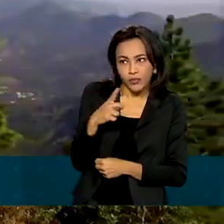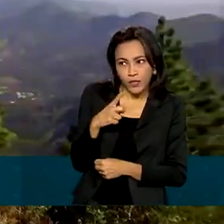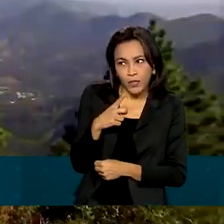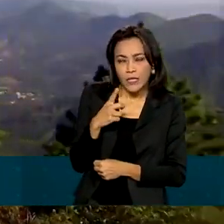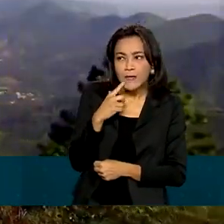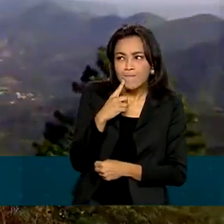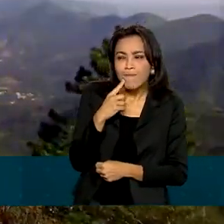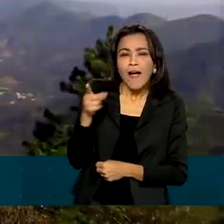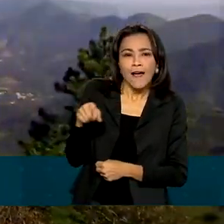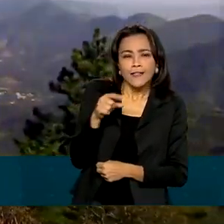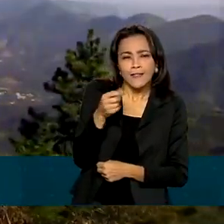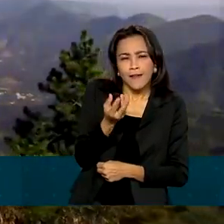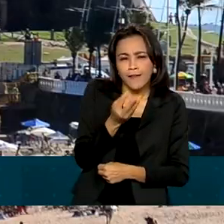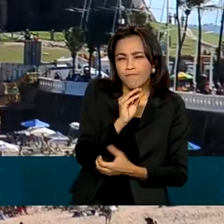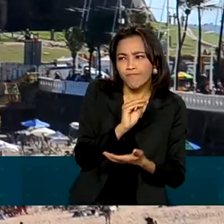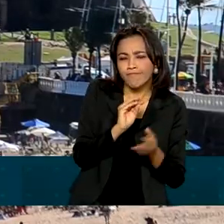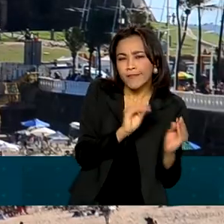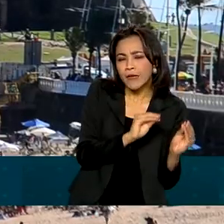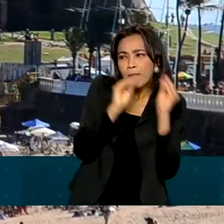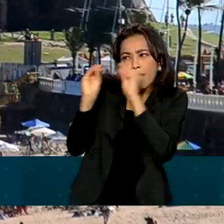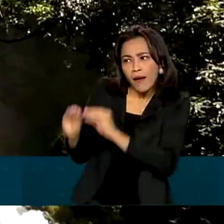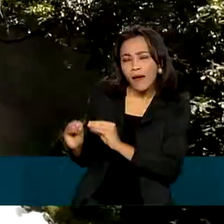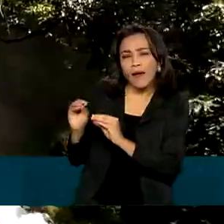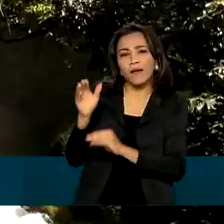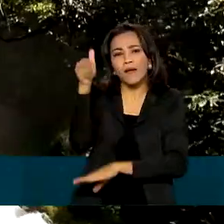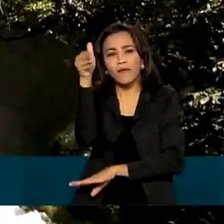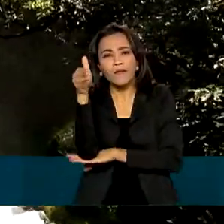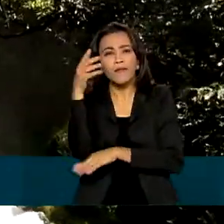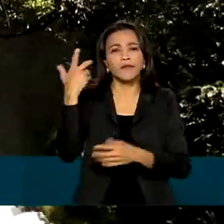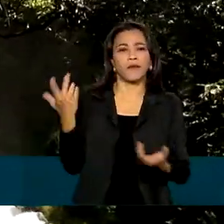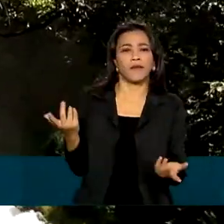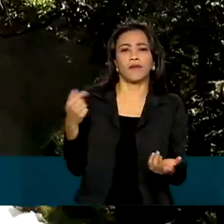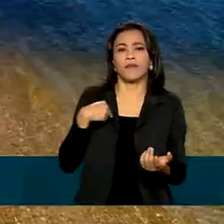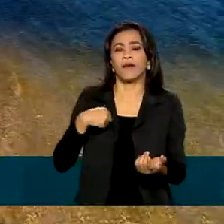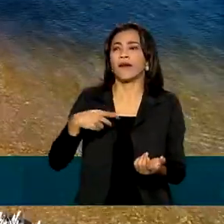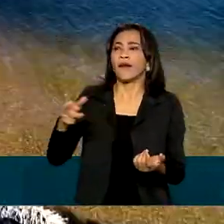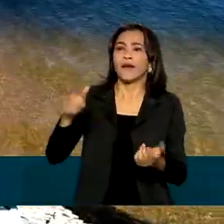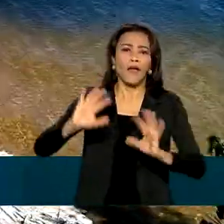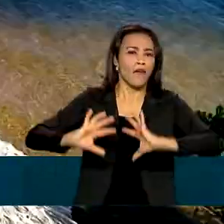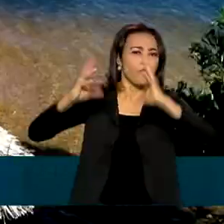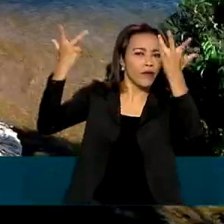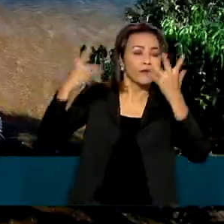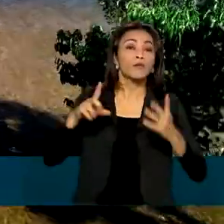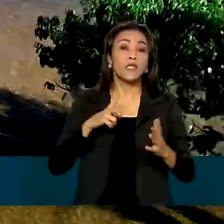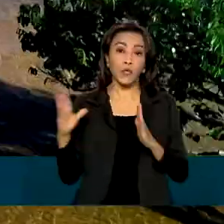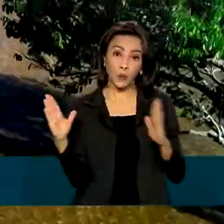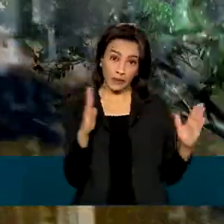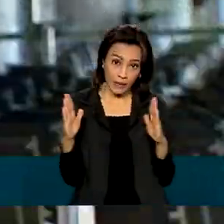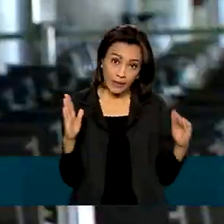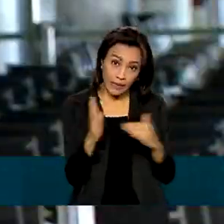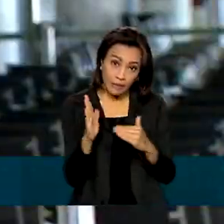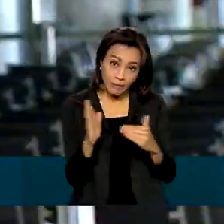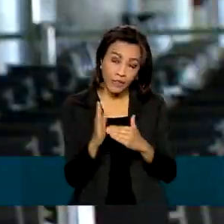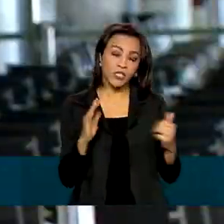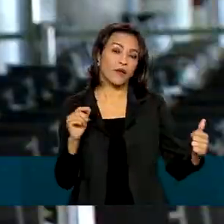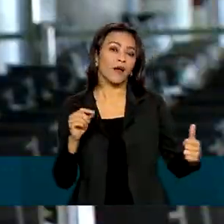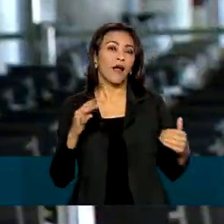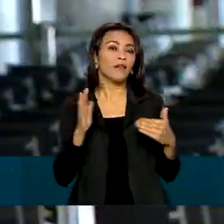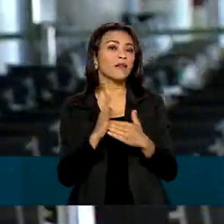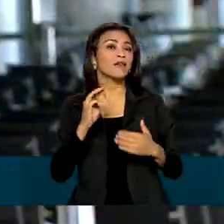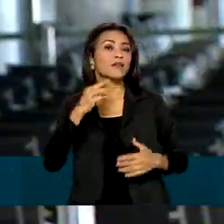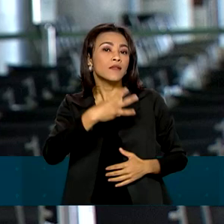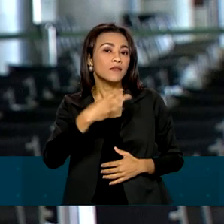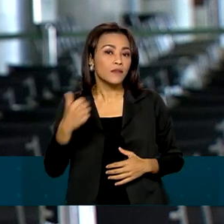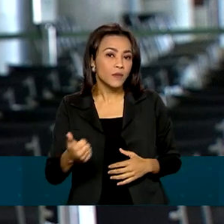remarcação dos serviços das reservas e dos eventos adiados, o prazo limite será o mesmo até 31 de dezembro do ano que